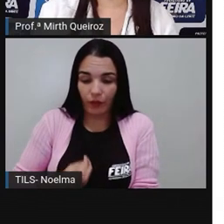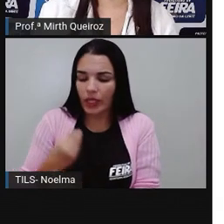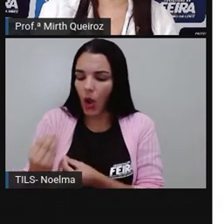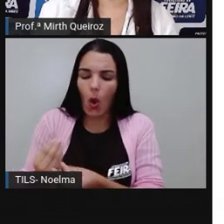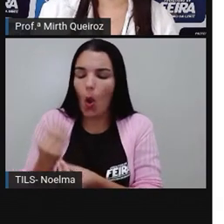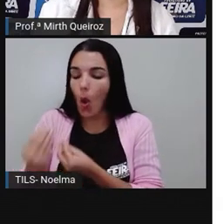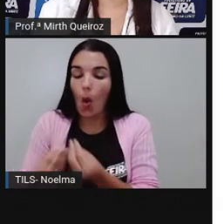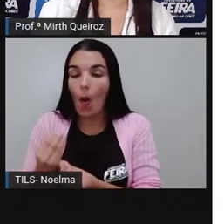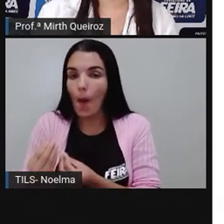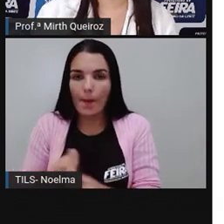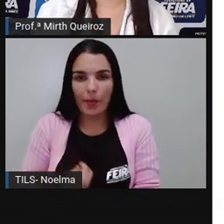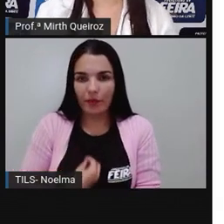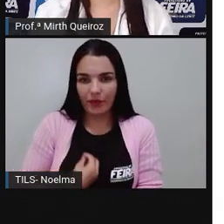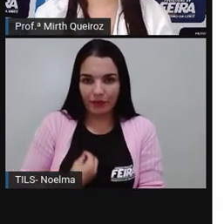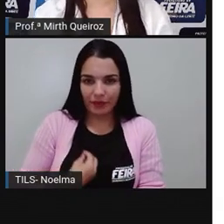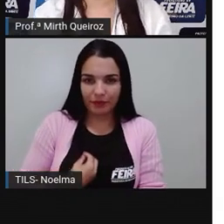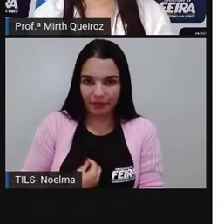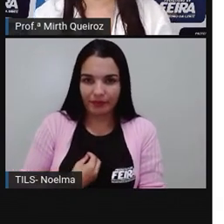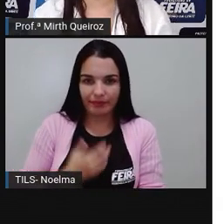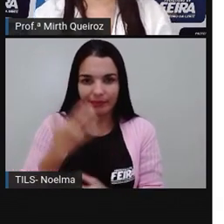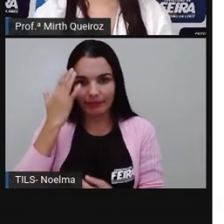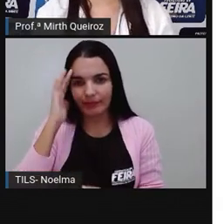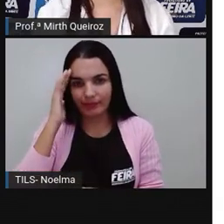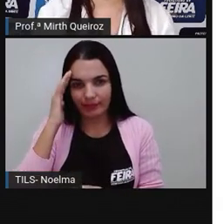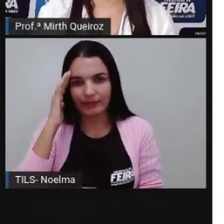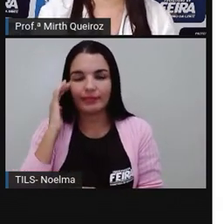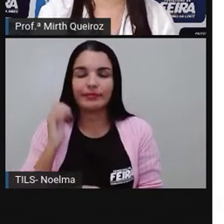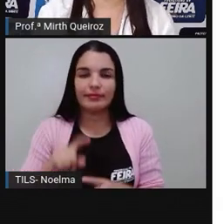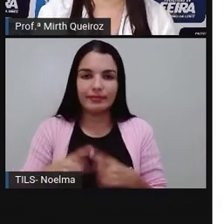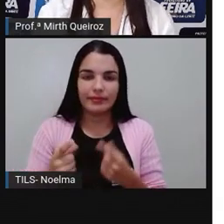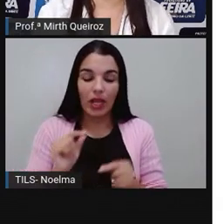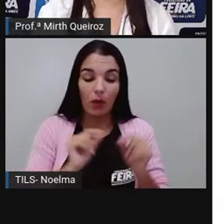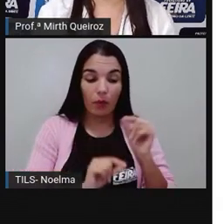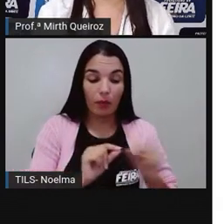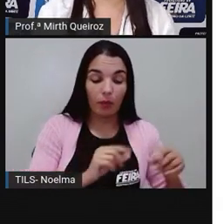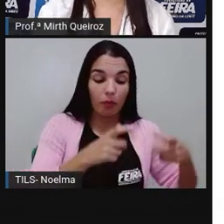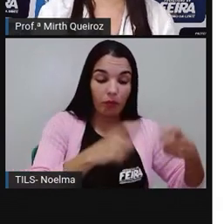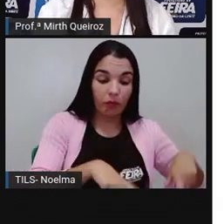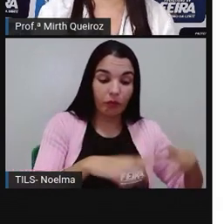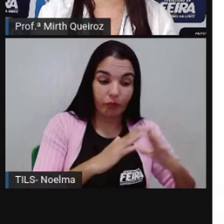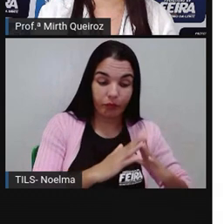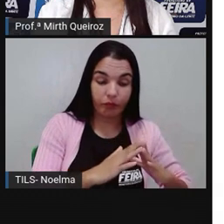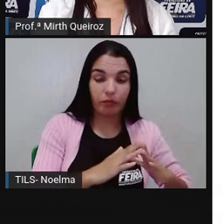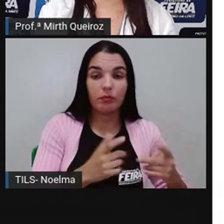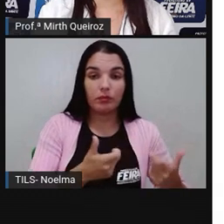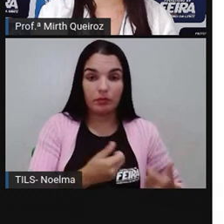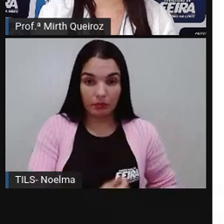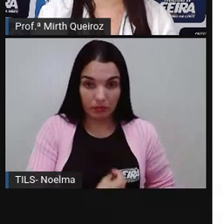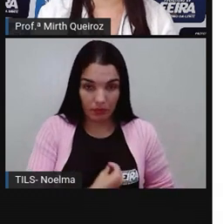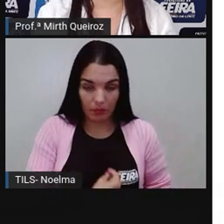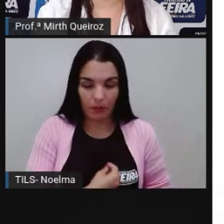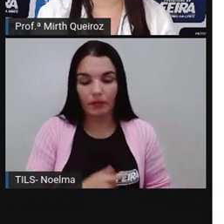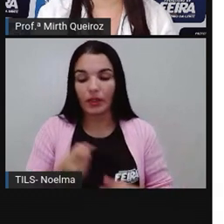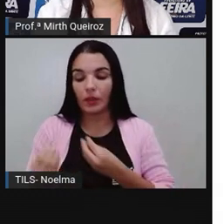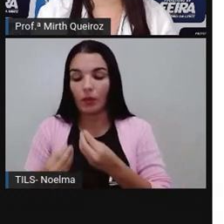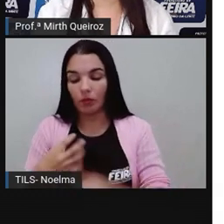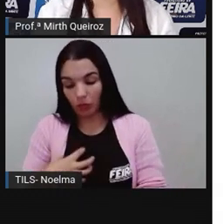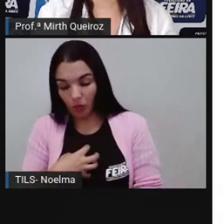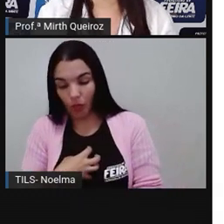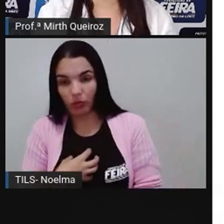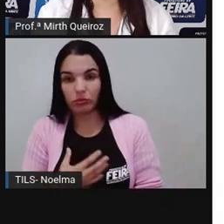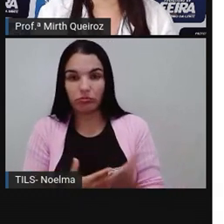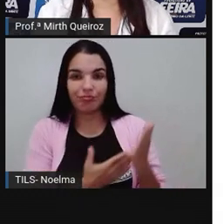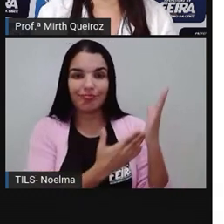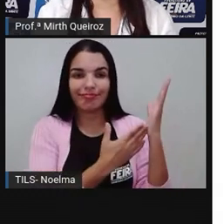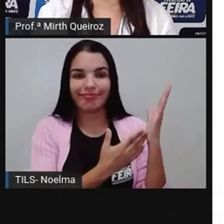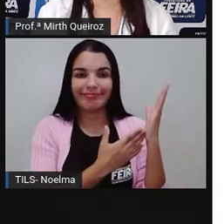ele vive é o habitat. O que ele faz é o nicho ecológico. Aí, nós temos um pequeno textinho aí sobre o